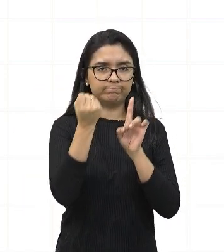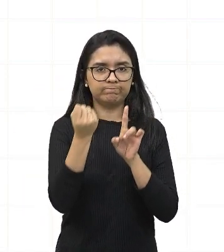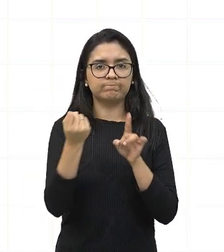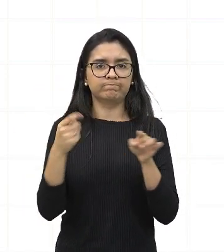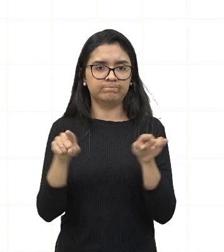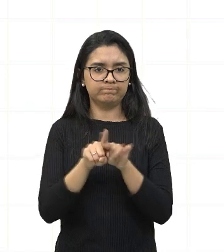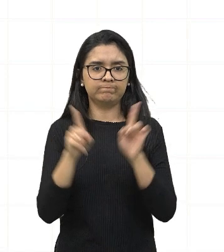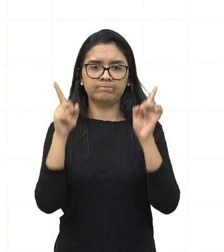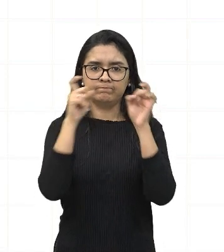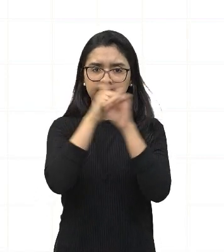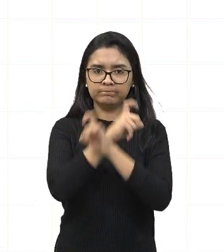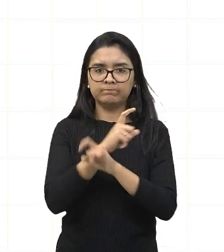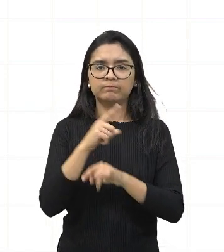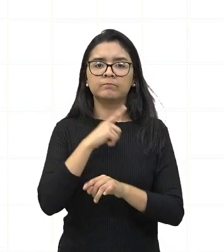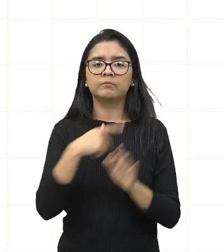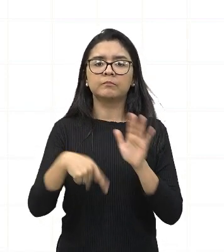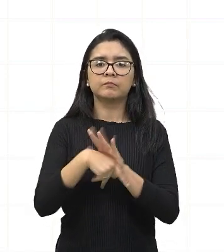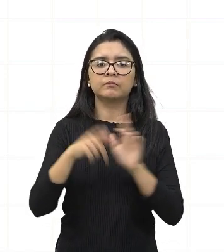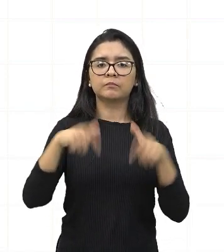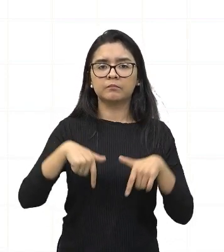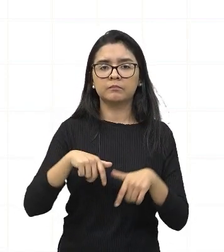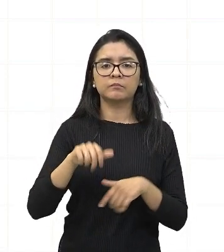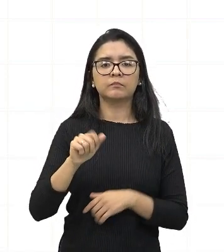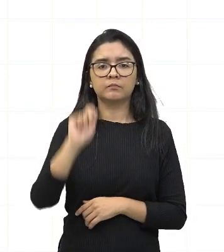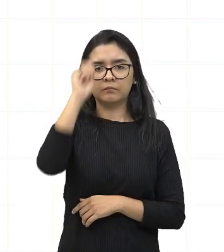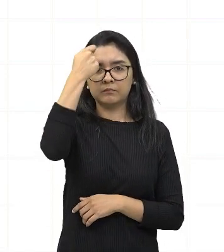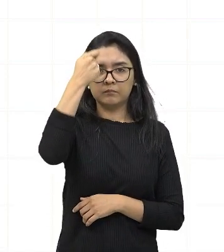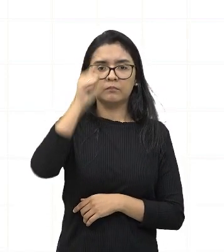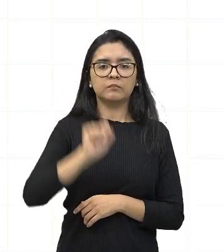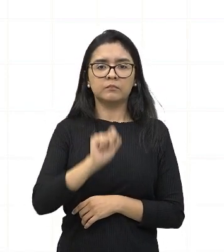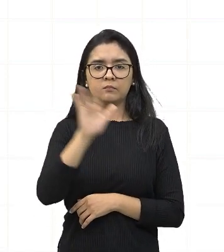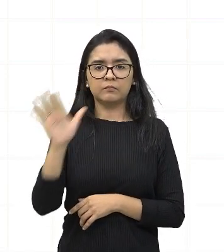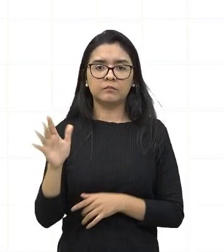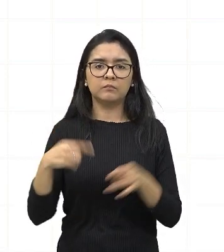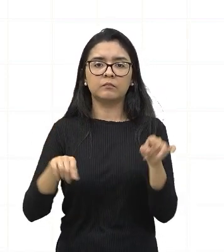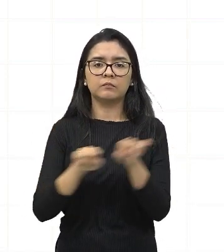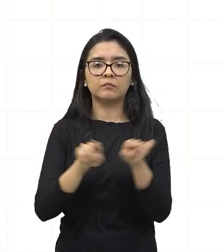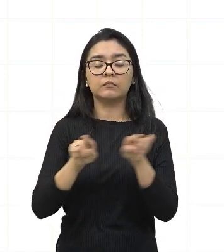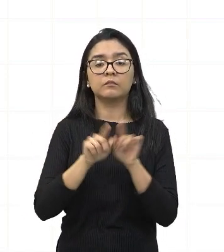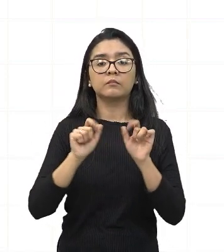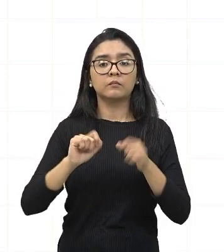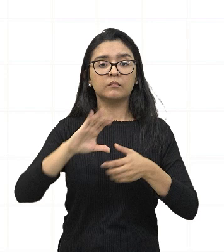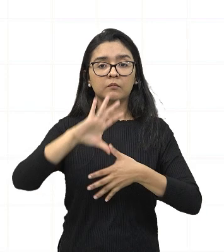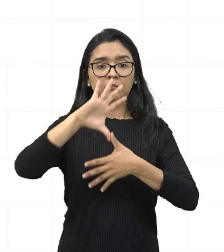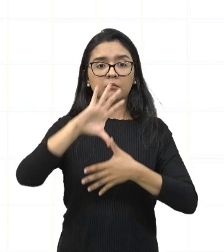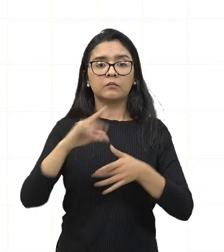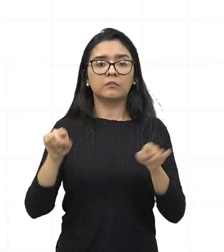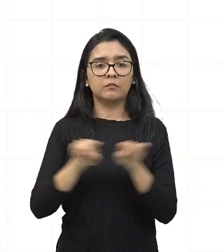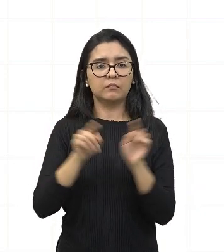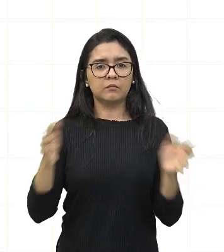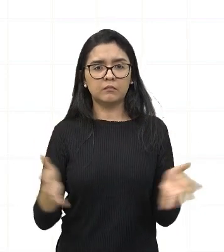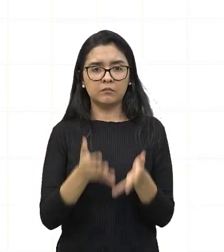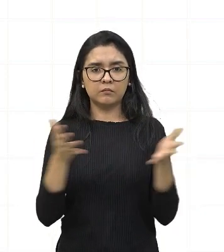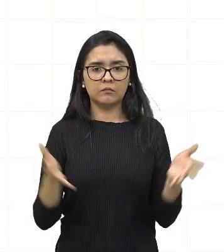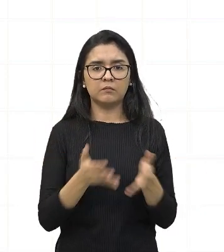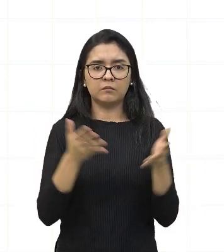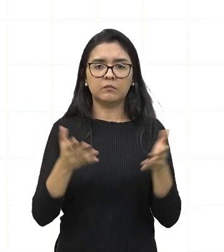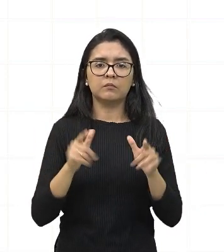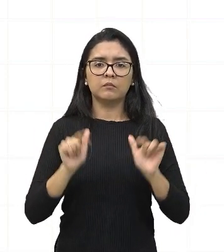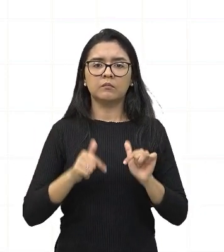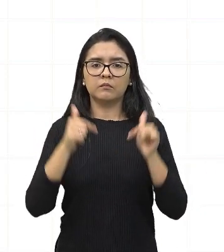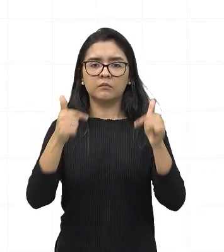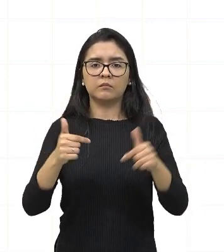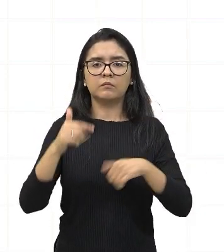e multifacetados na África, Ásia e América. Apesar de inspirar movimentos de independência e reformas